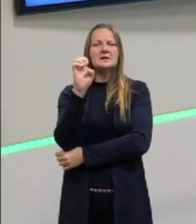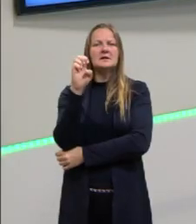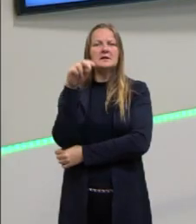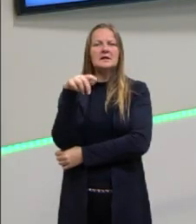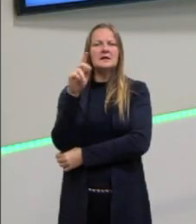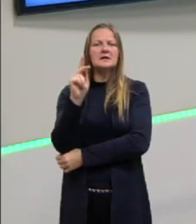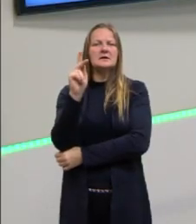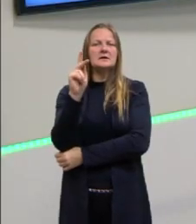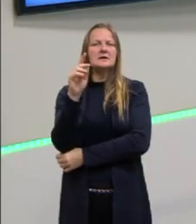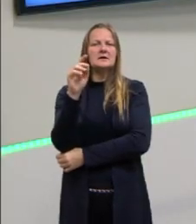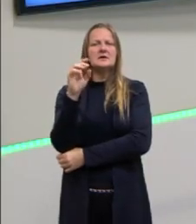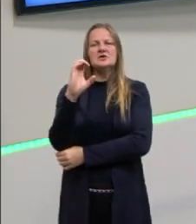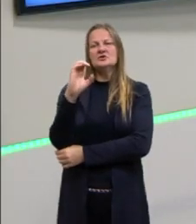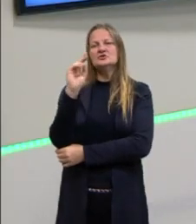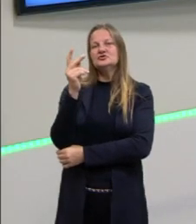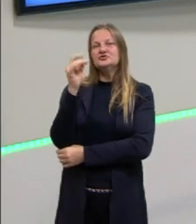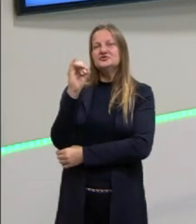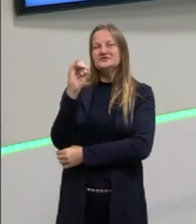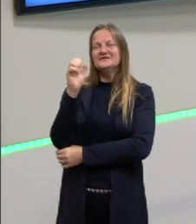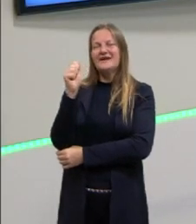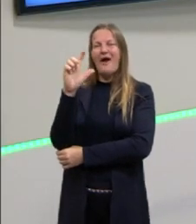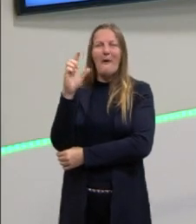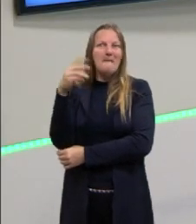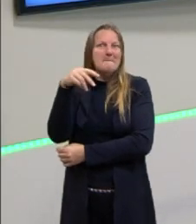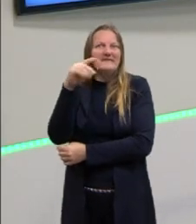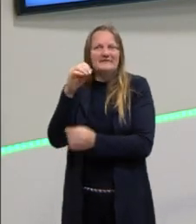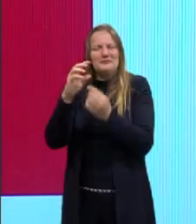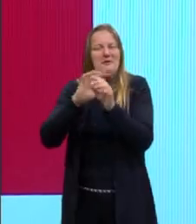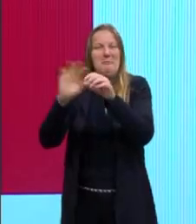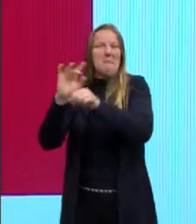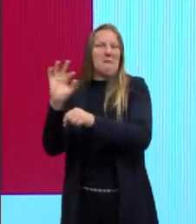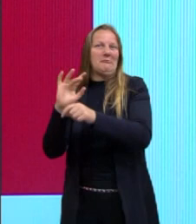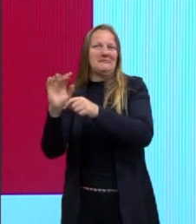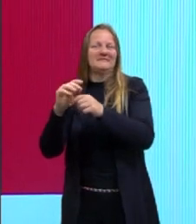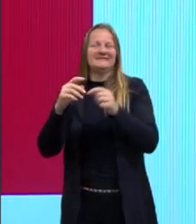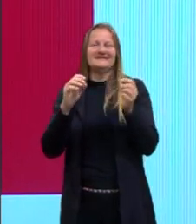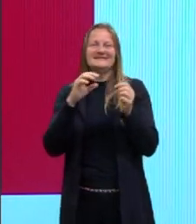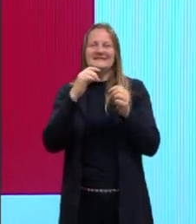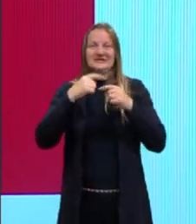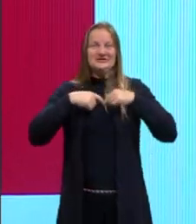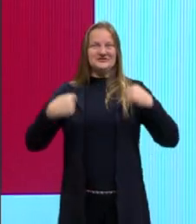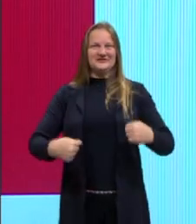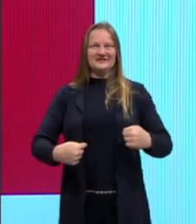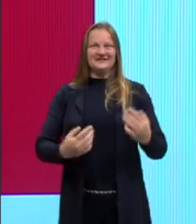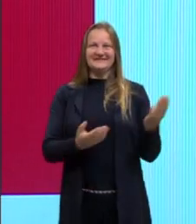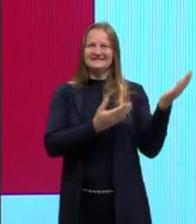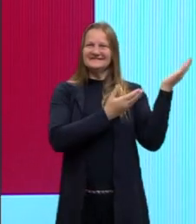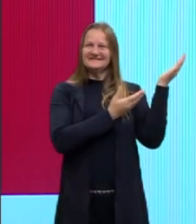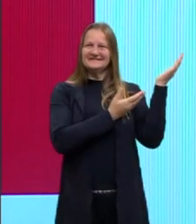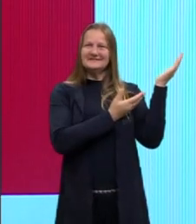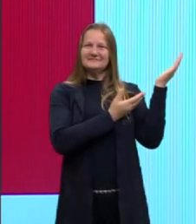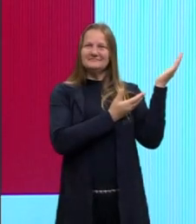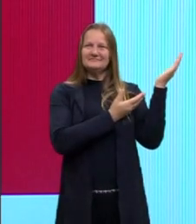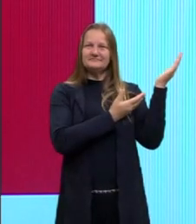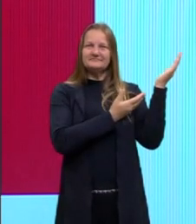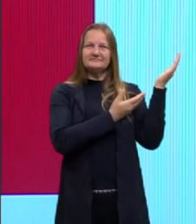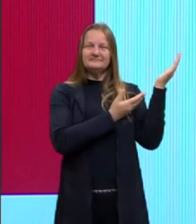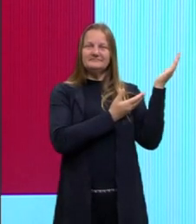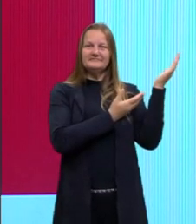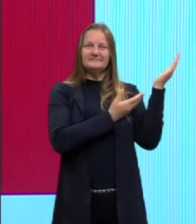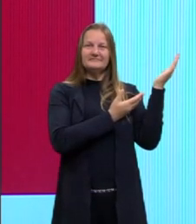trouxe a fotinho dele, esse é o cara, esse é o senhor que transforma a China